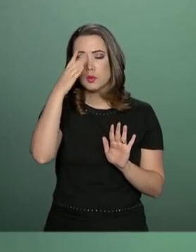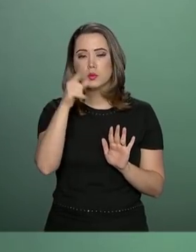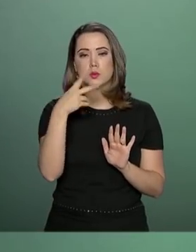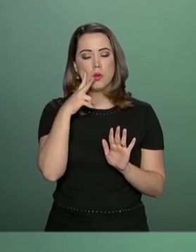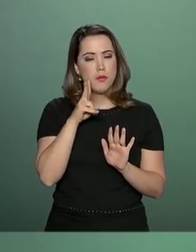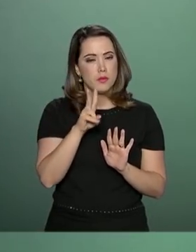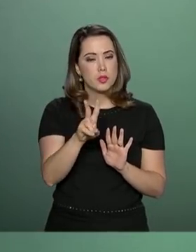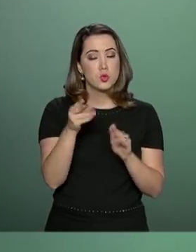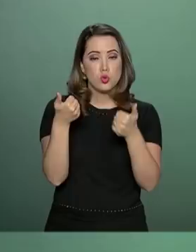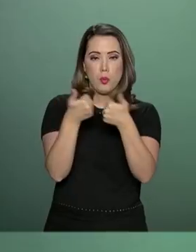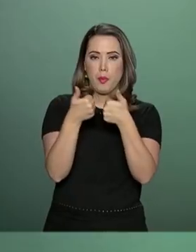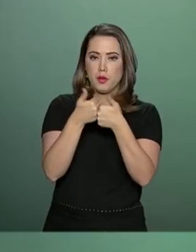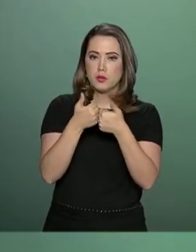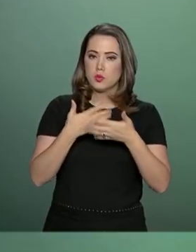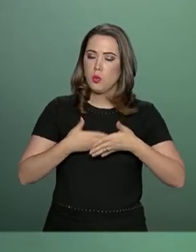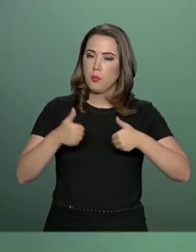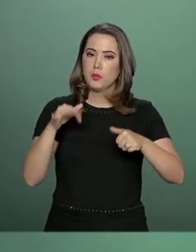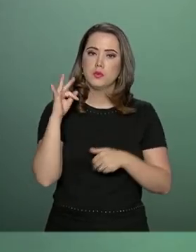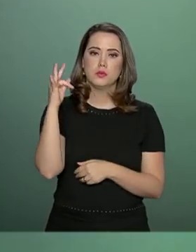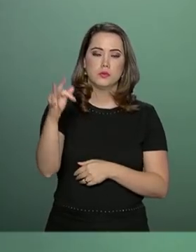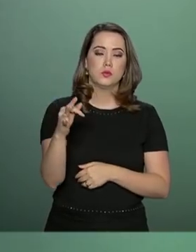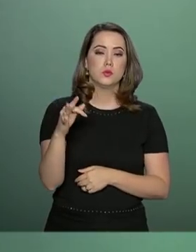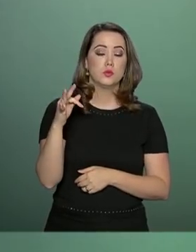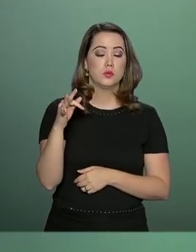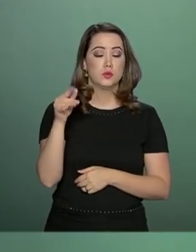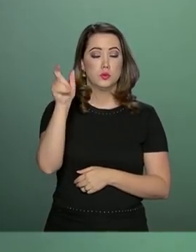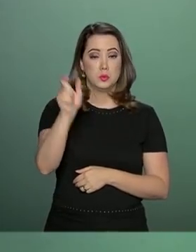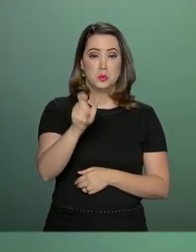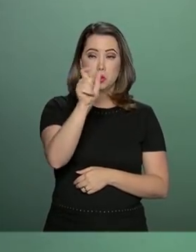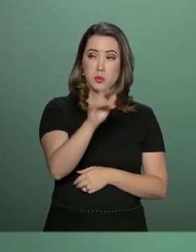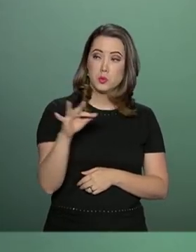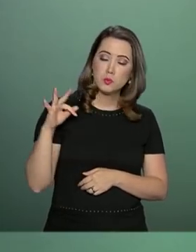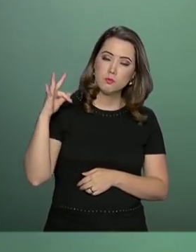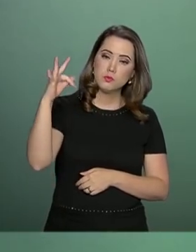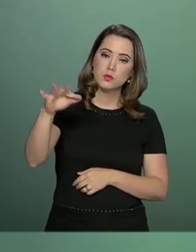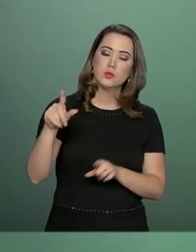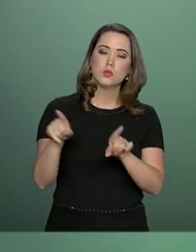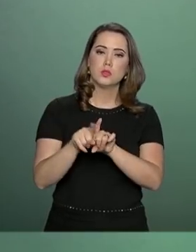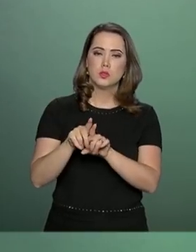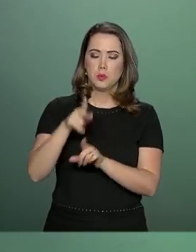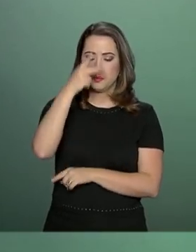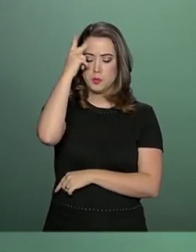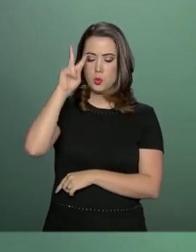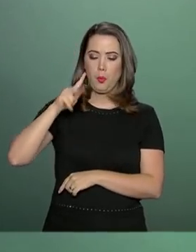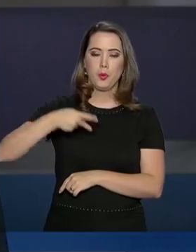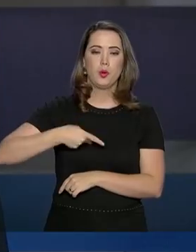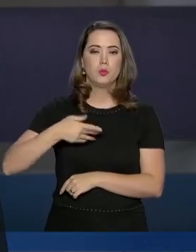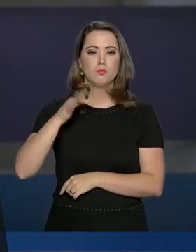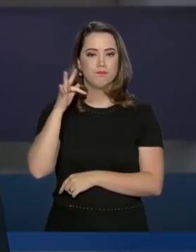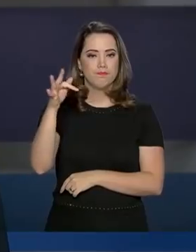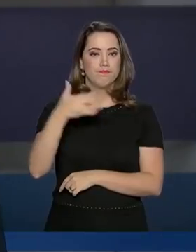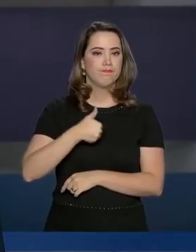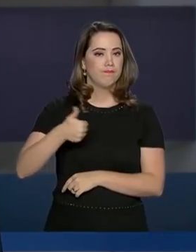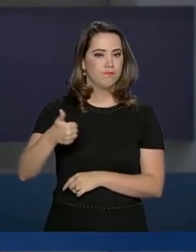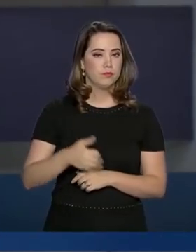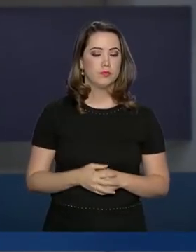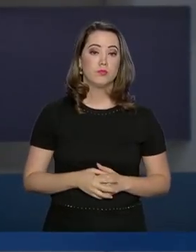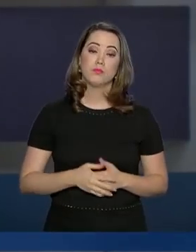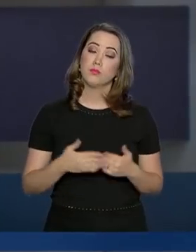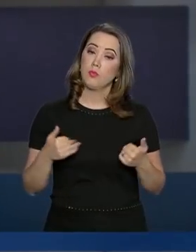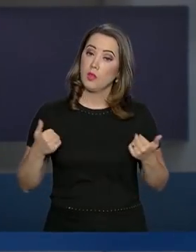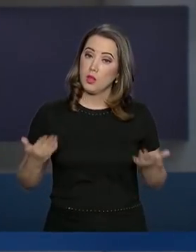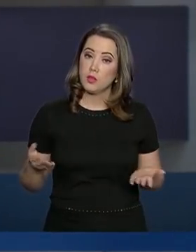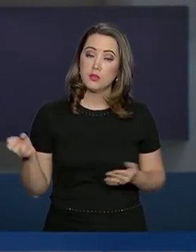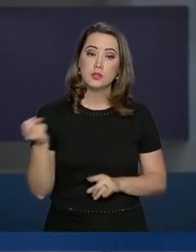enxergar um melhor futuro para as próximas gerações e até para si própria. Olha, e a